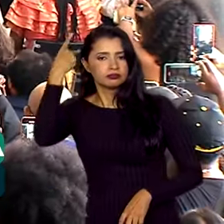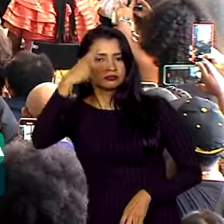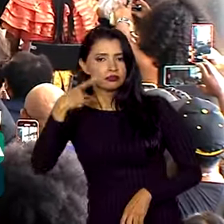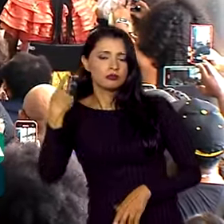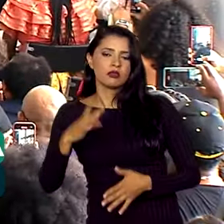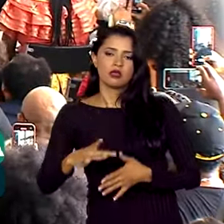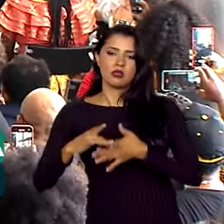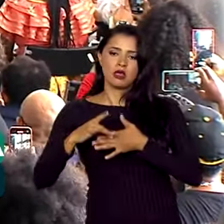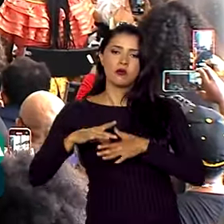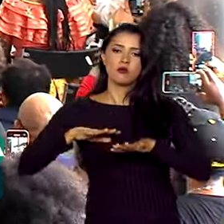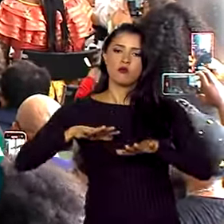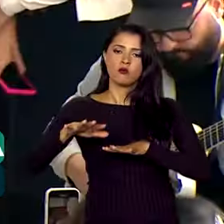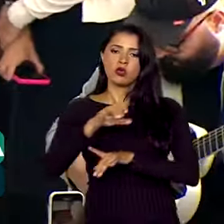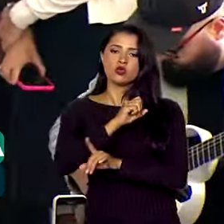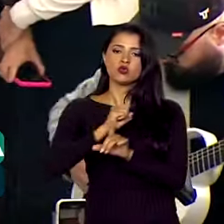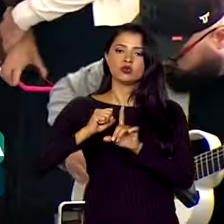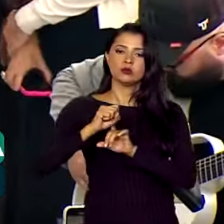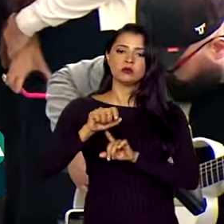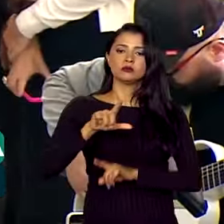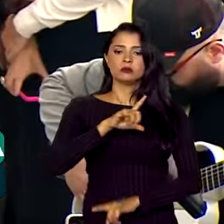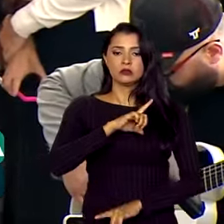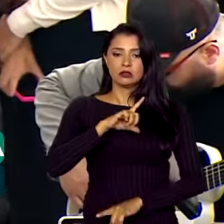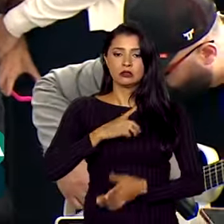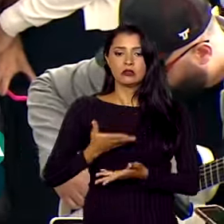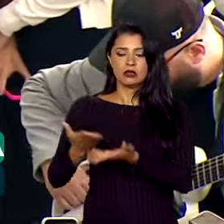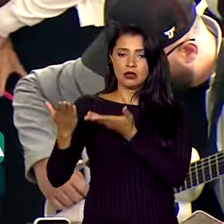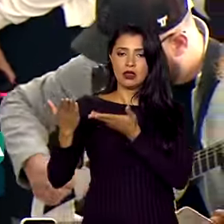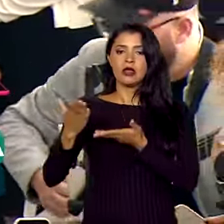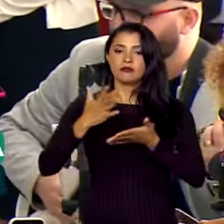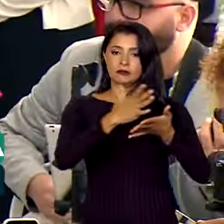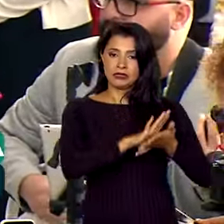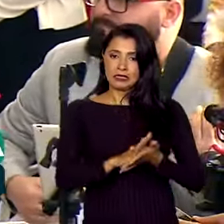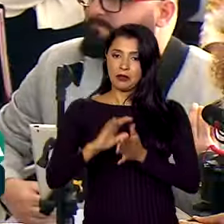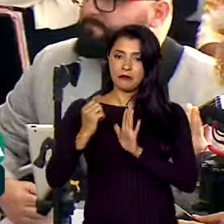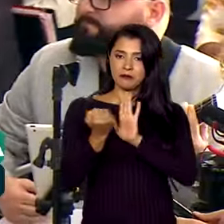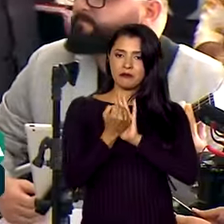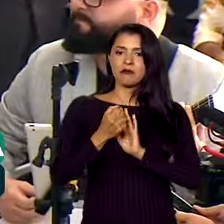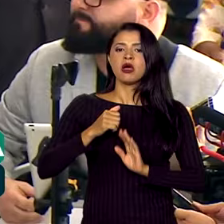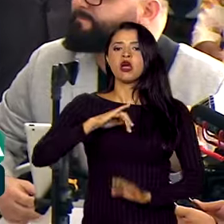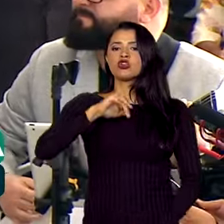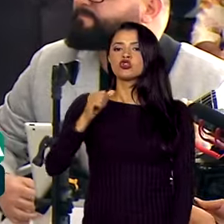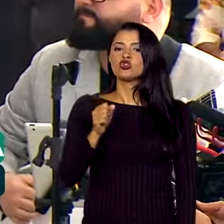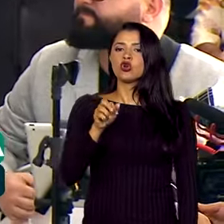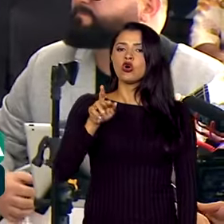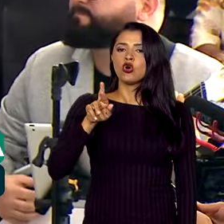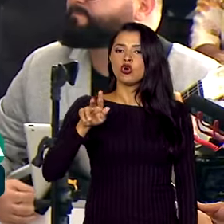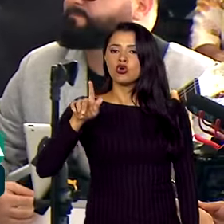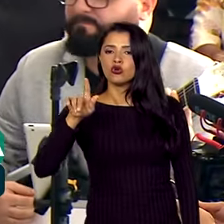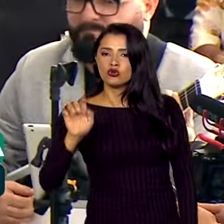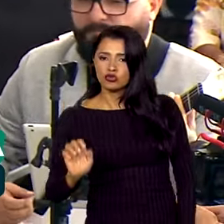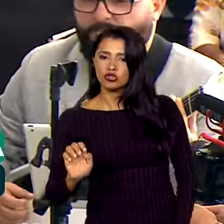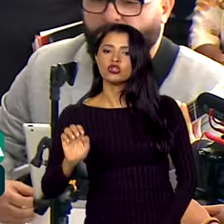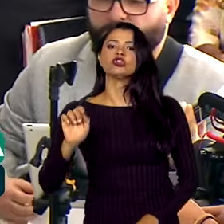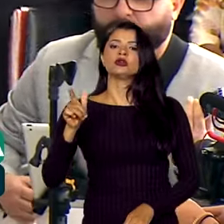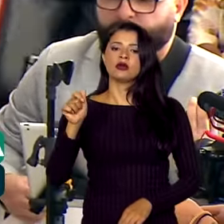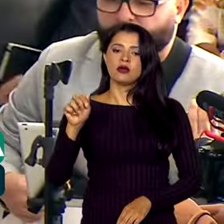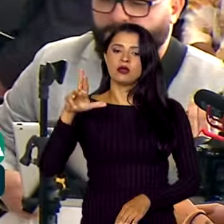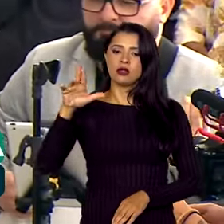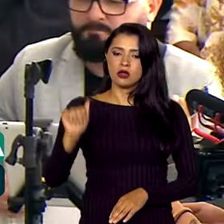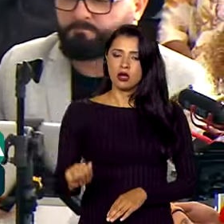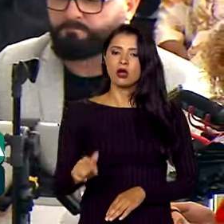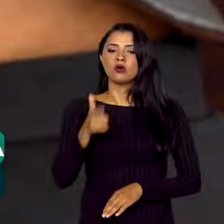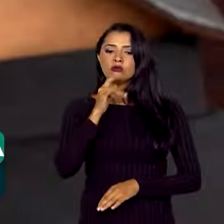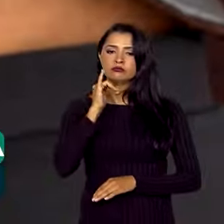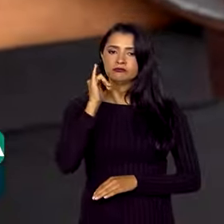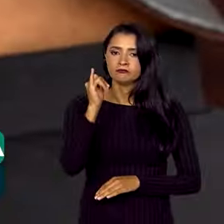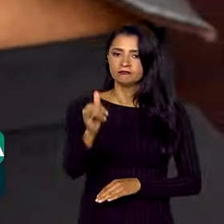lideranças de movimentos sociais. Ícone do samba brasileiro, Jorge Aragão, que recentemente anunciou a remissão completa de um